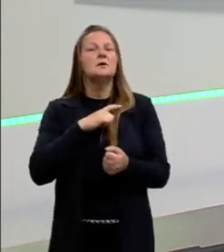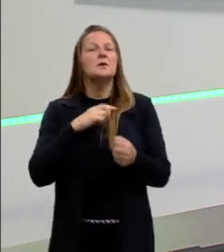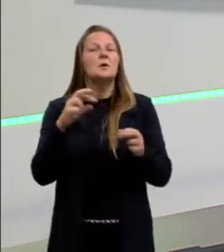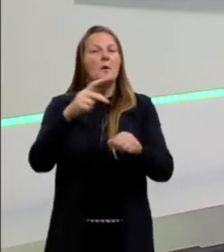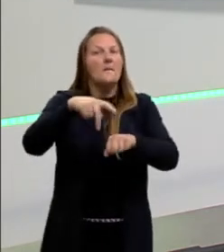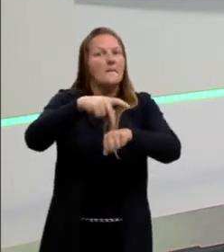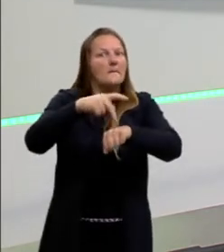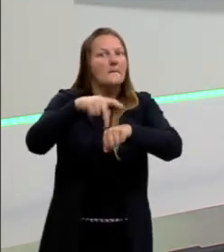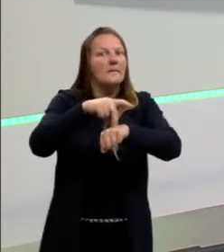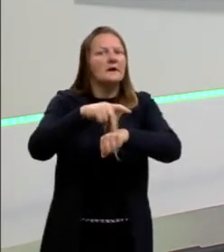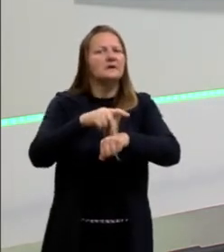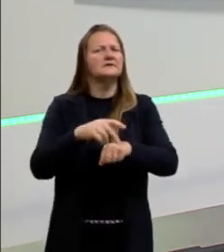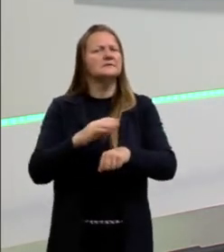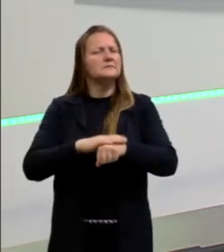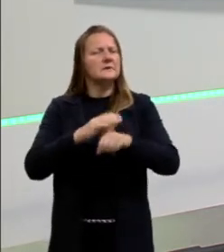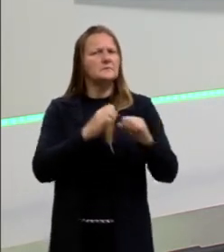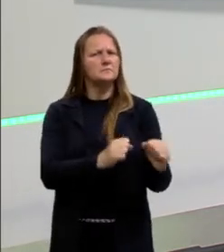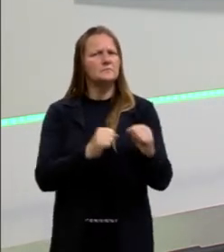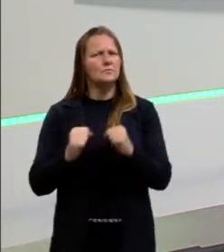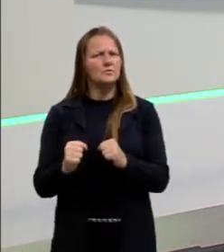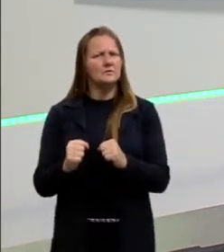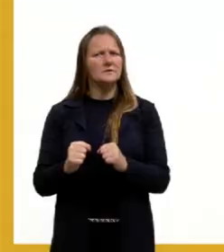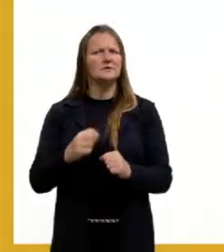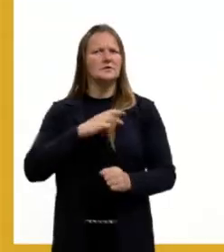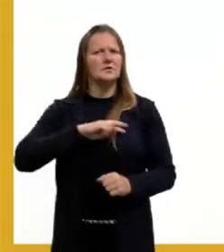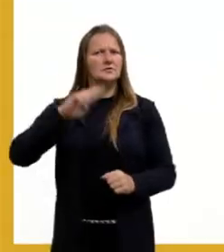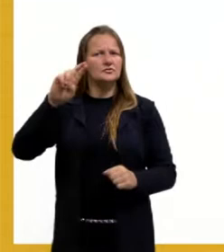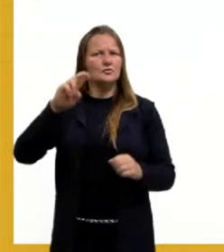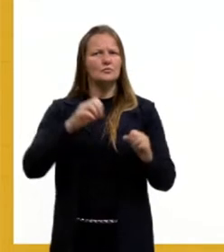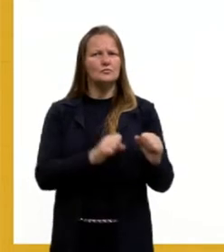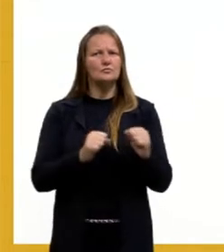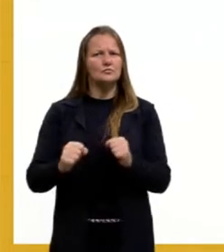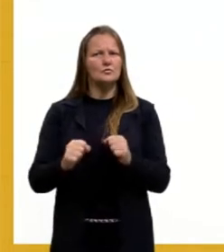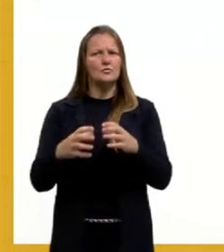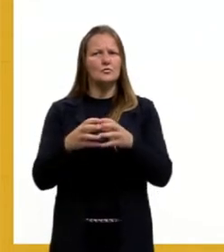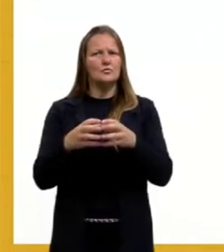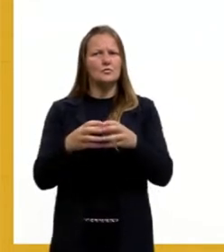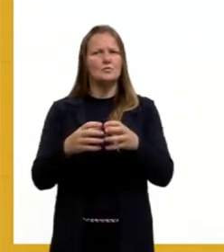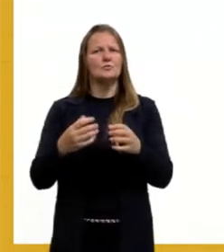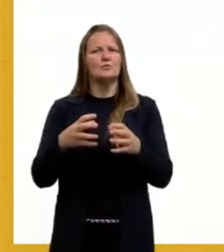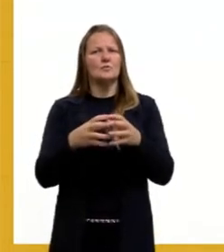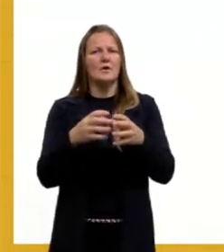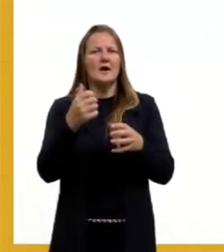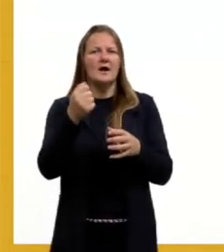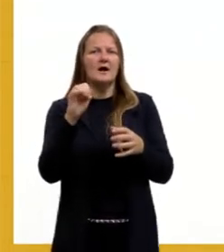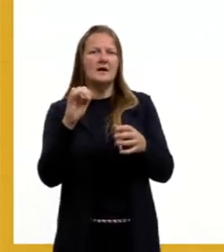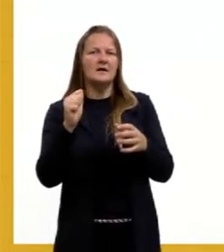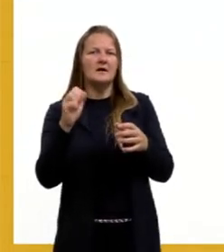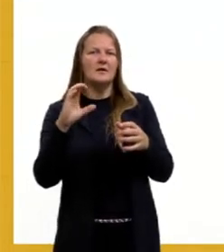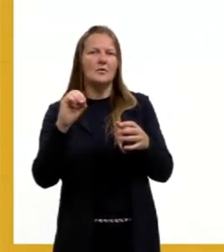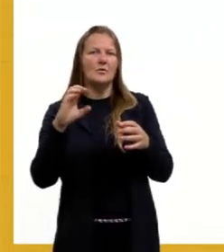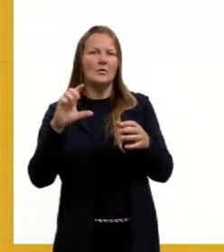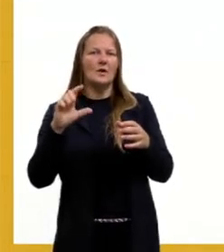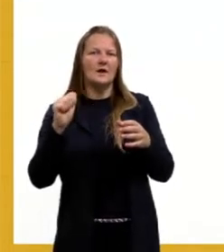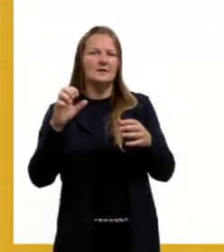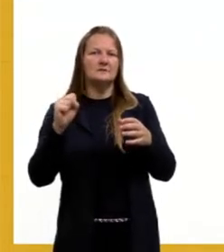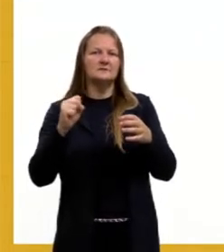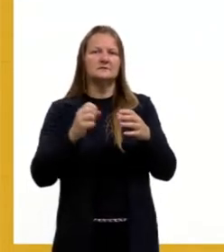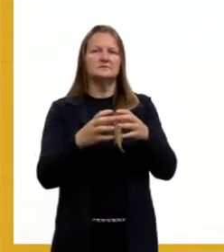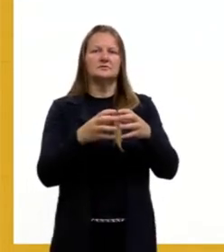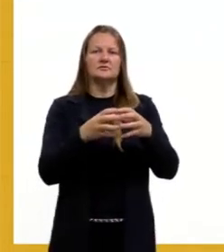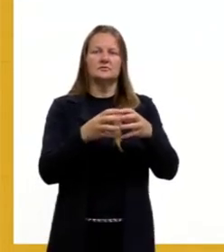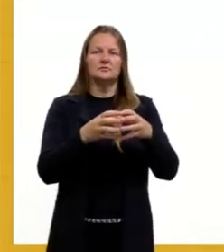relacionado, então, a esse poder dos xiítas, então nós temos os ayatolás, né, dentro dessa ótica aí, o ayatolá